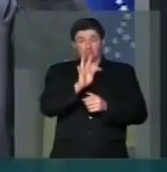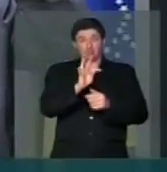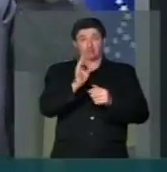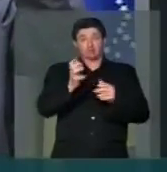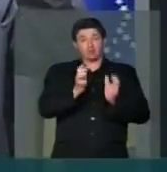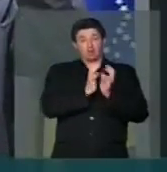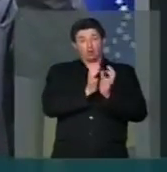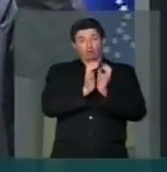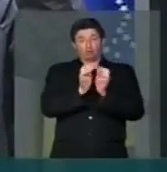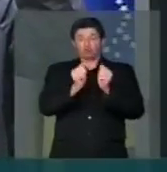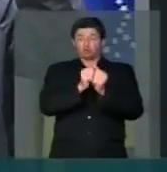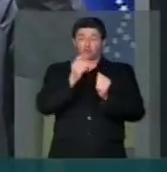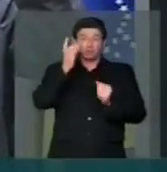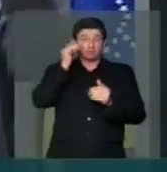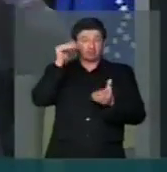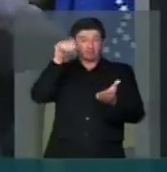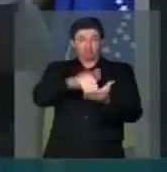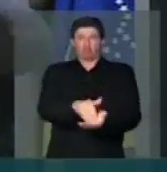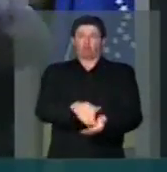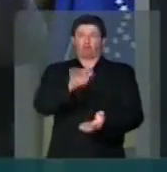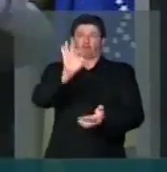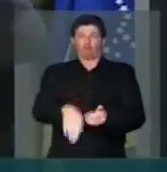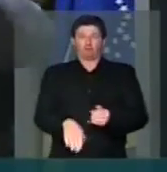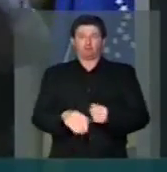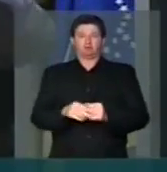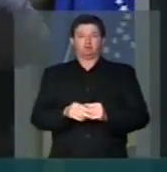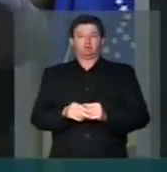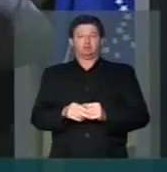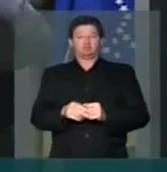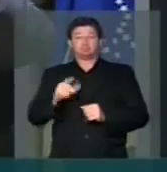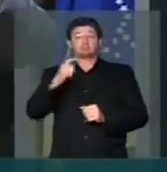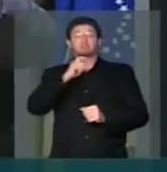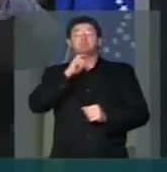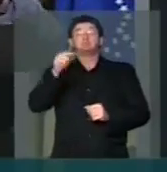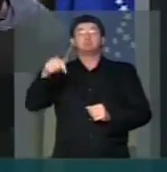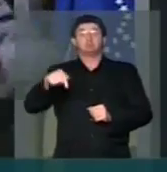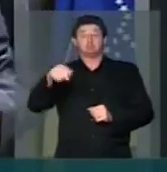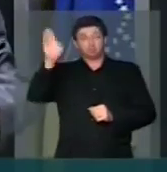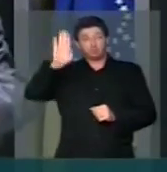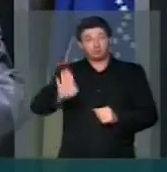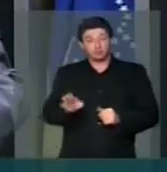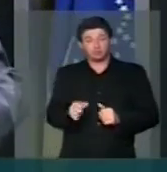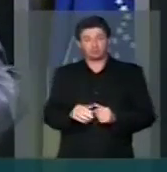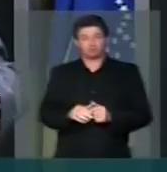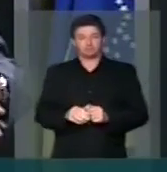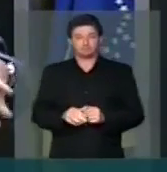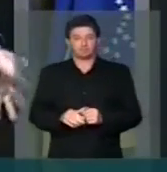com Dilma até o fim. Não há, por parte de ninguém neste Brasil,